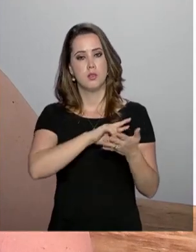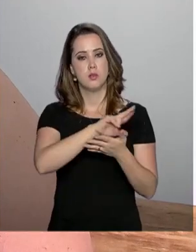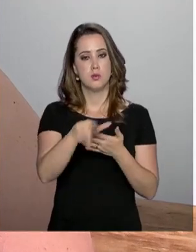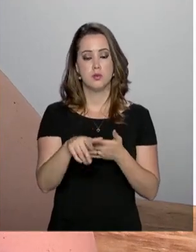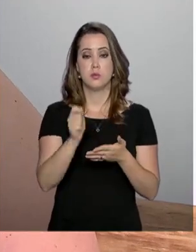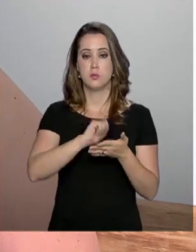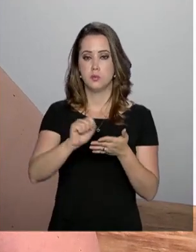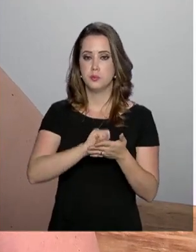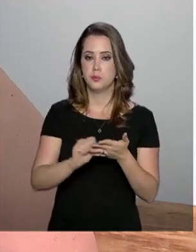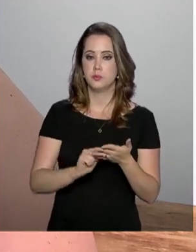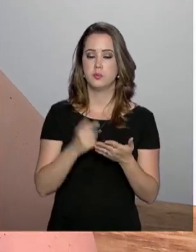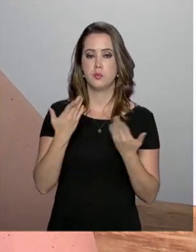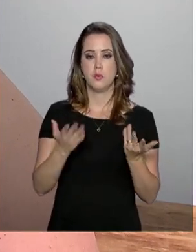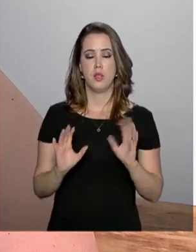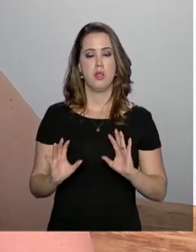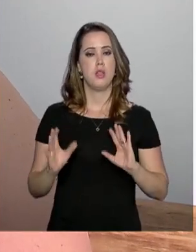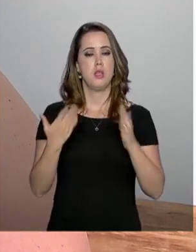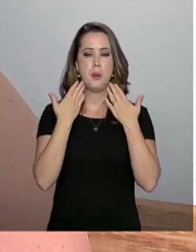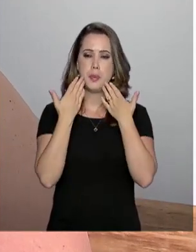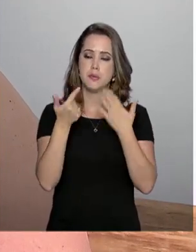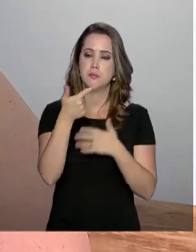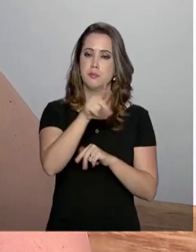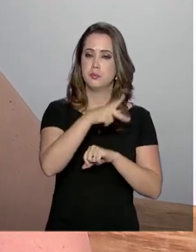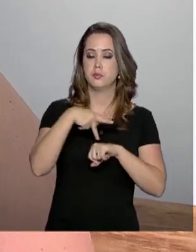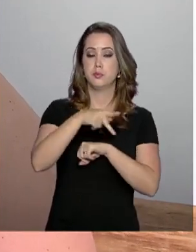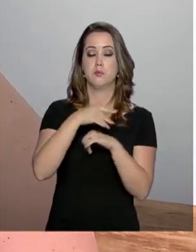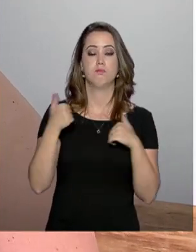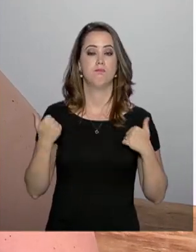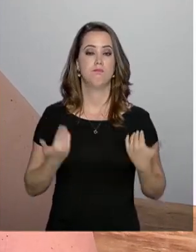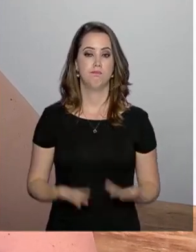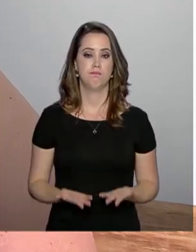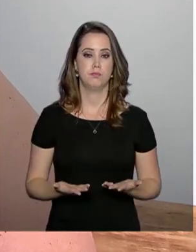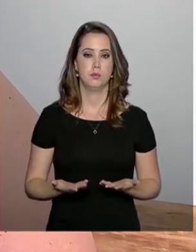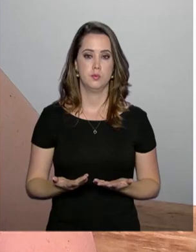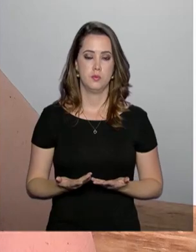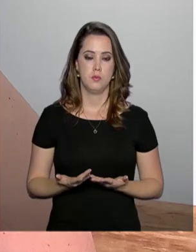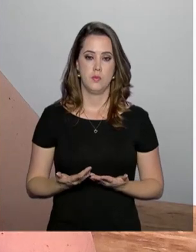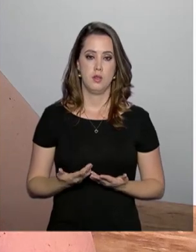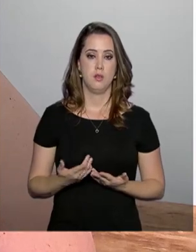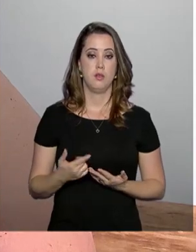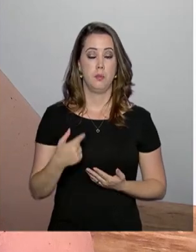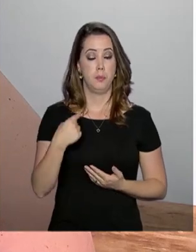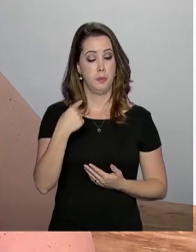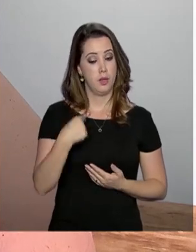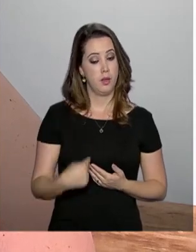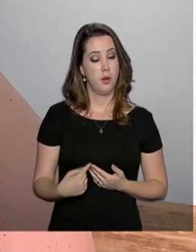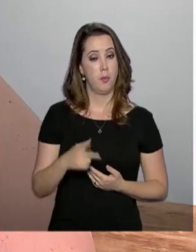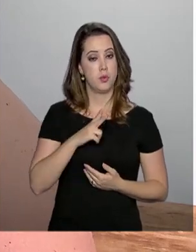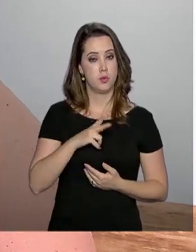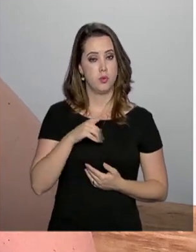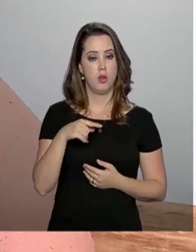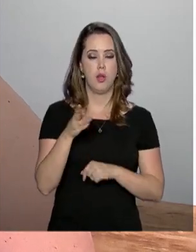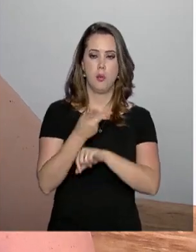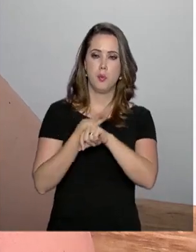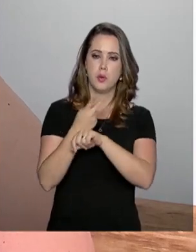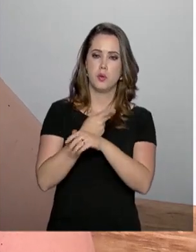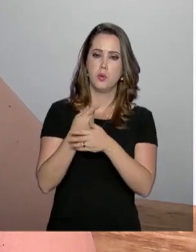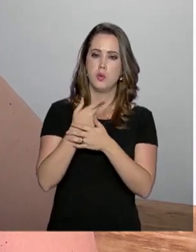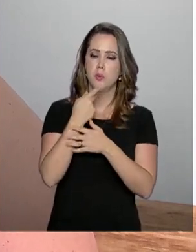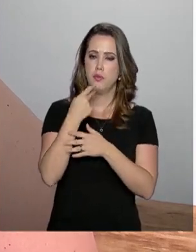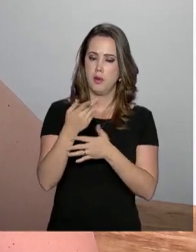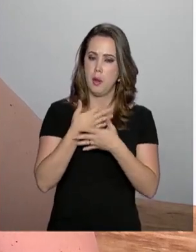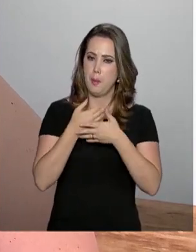dissertações em eventos internacionais. Então, no meu caso, que procuro esses cursos para desenvolver a